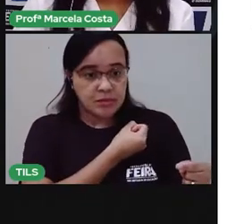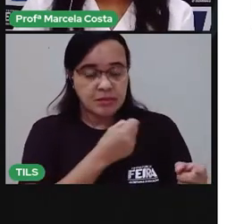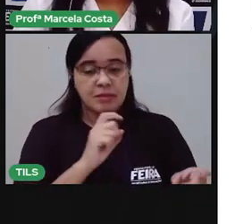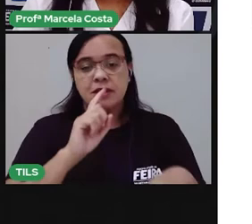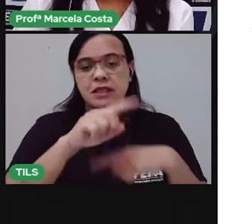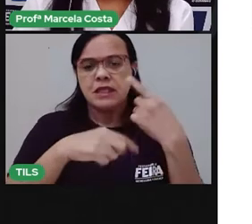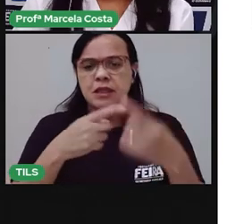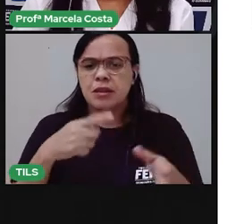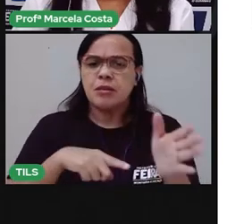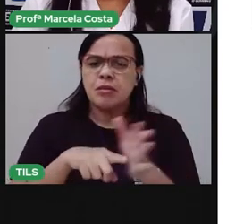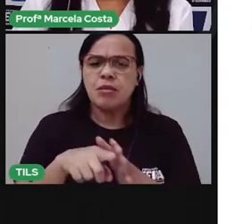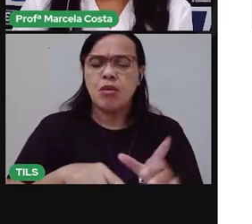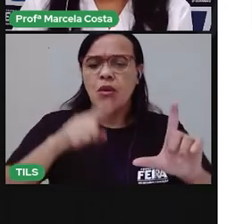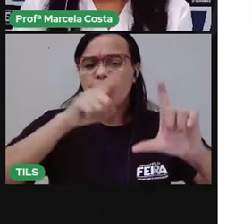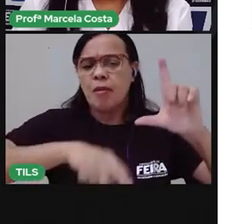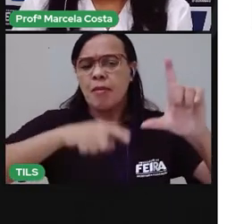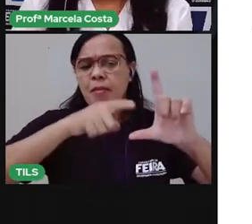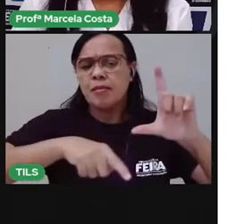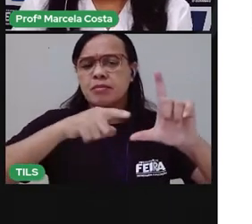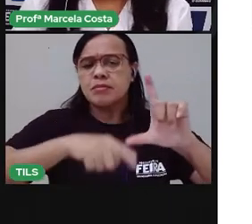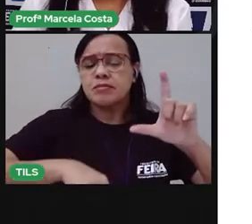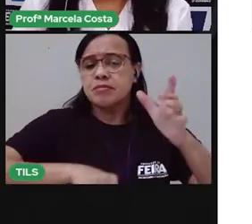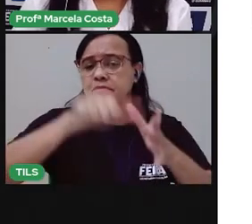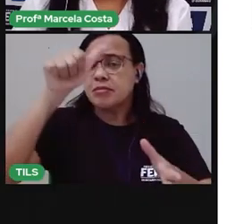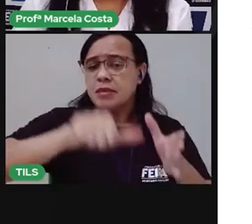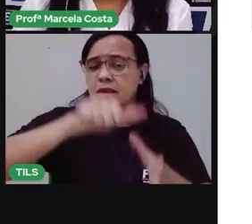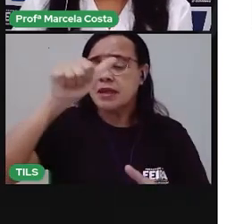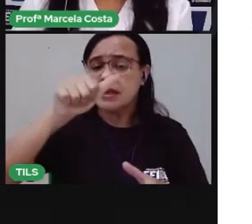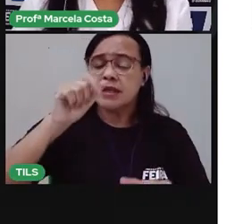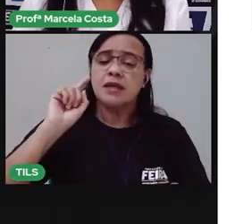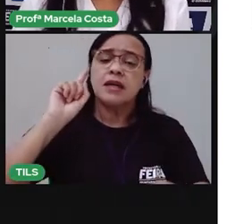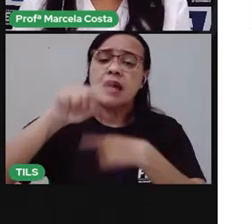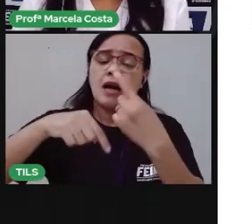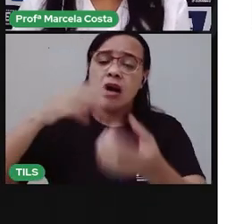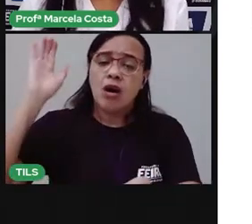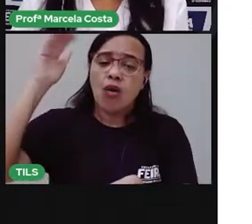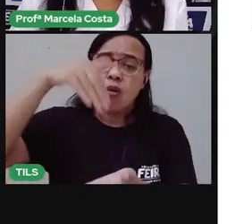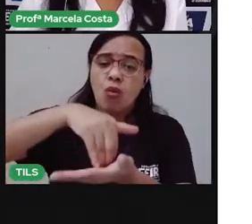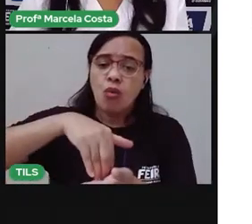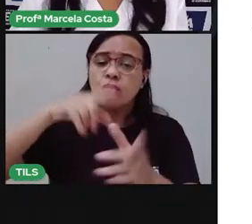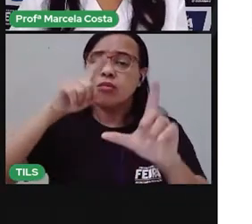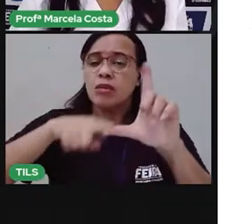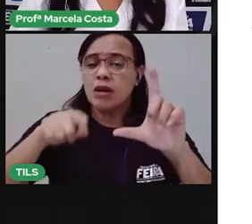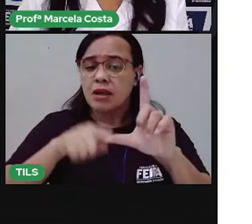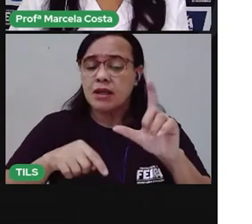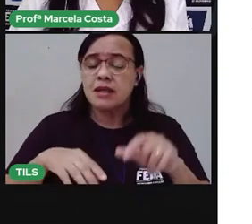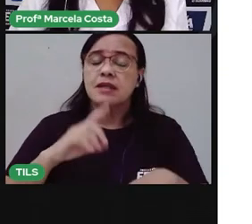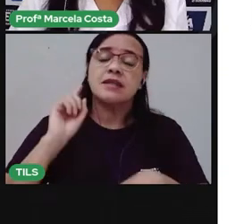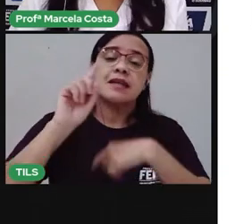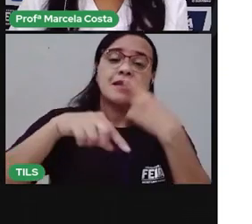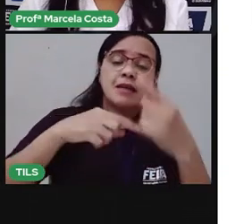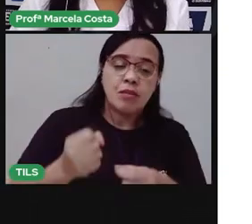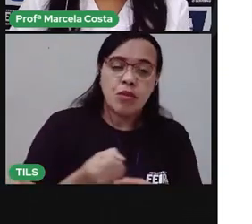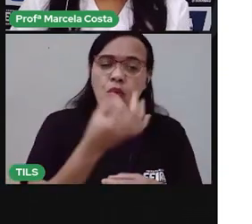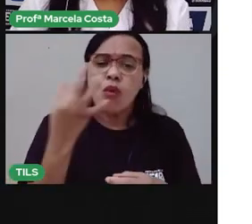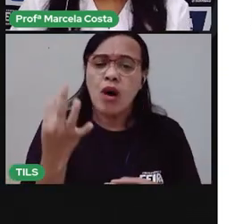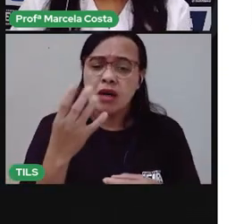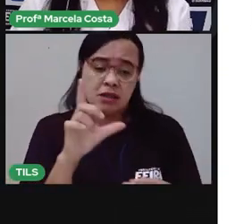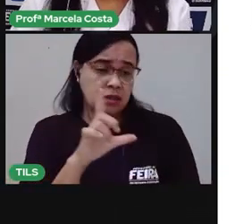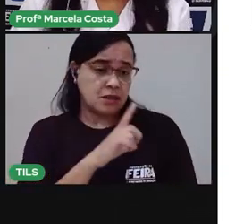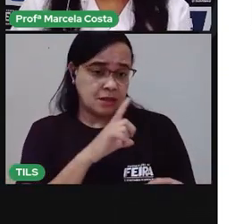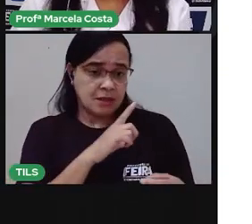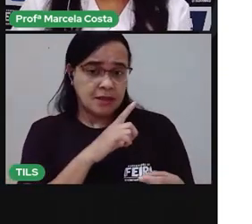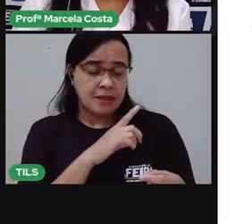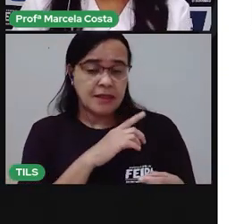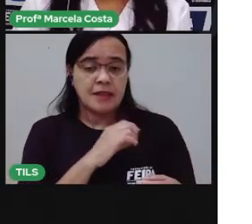a primeira letra, a última letra e o número de letras. Eu vou fazer algumas